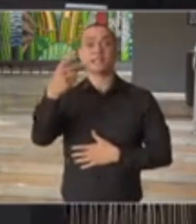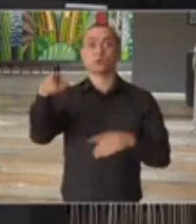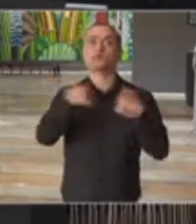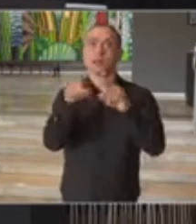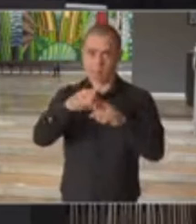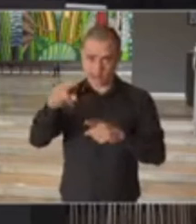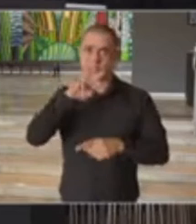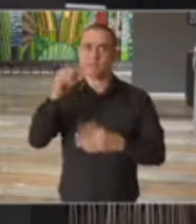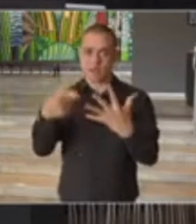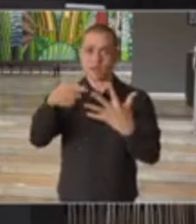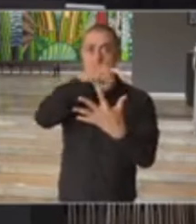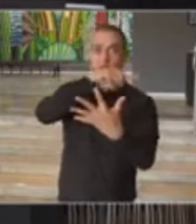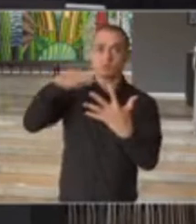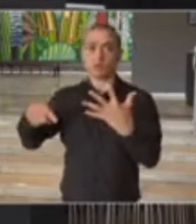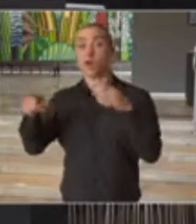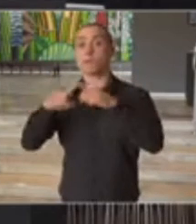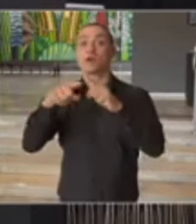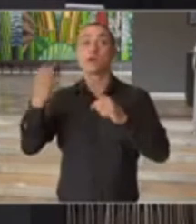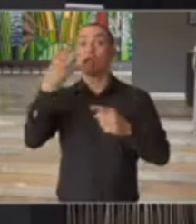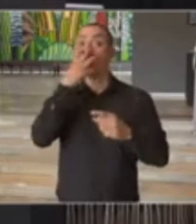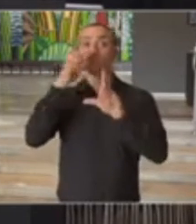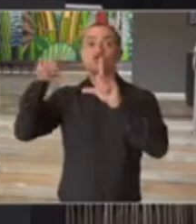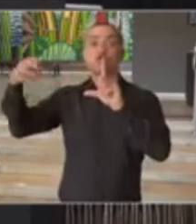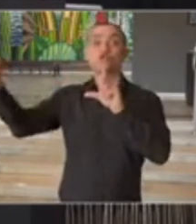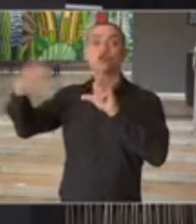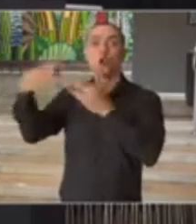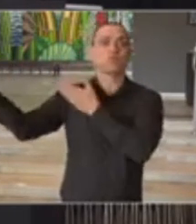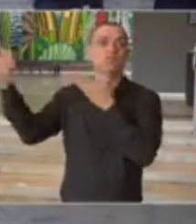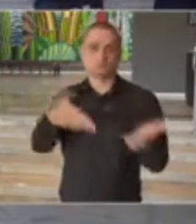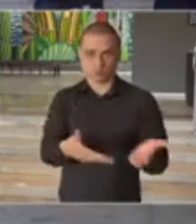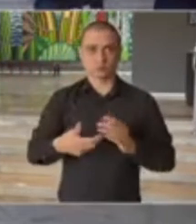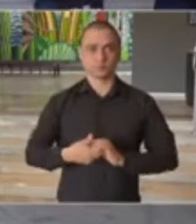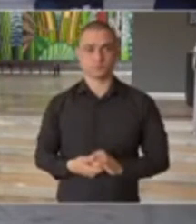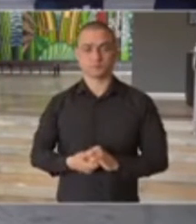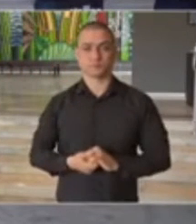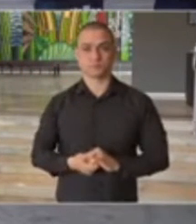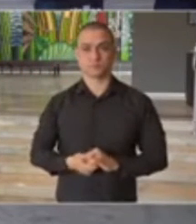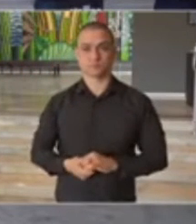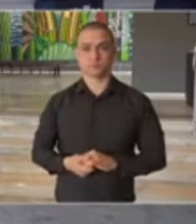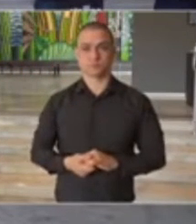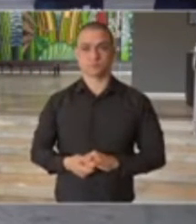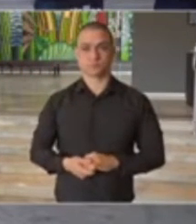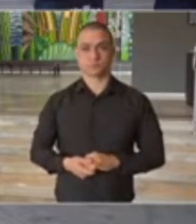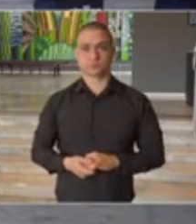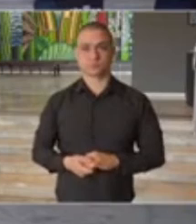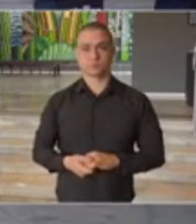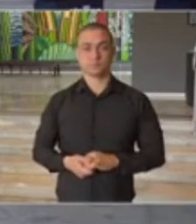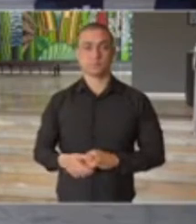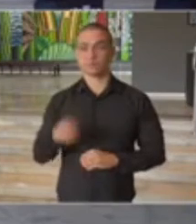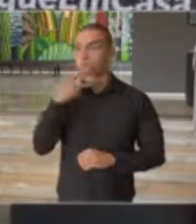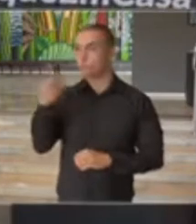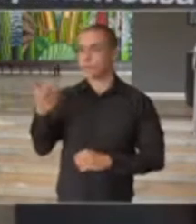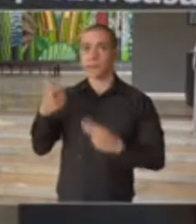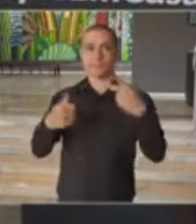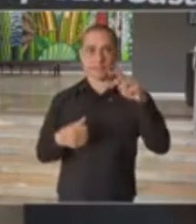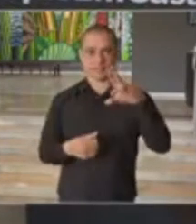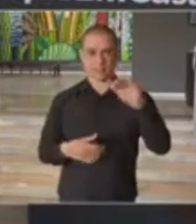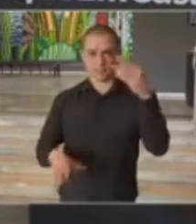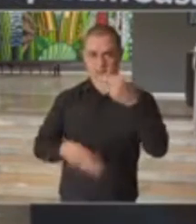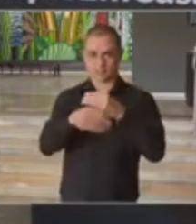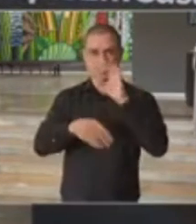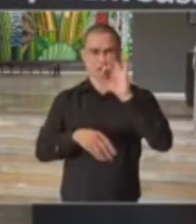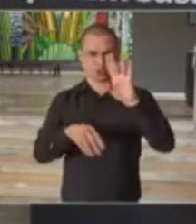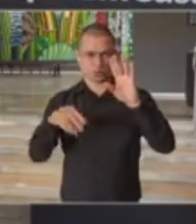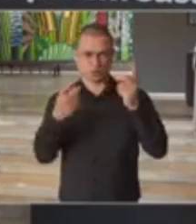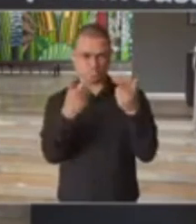semana também, devido ao grande número de respiradores que entra no sistema. Muito bem. Patrícia? Sobre o